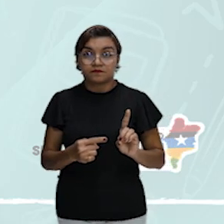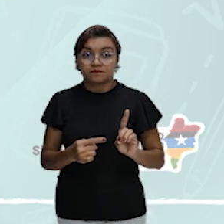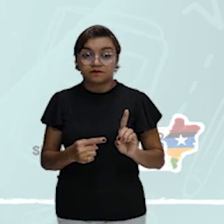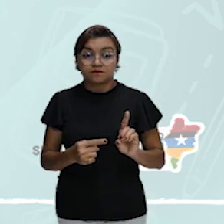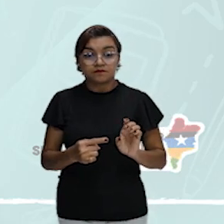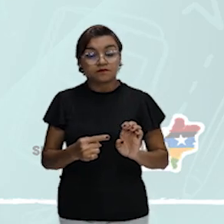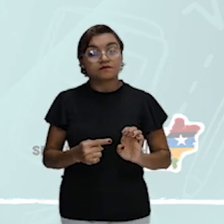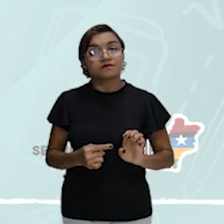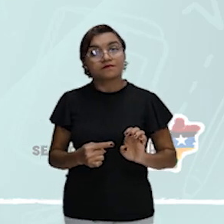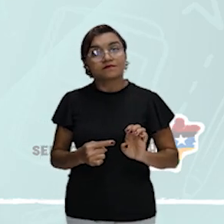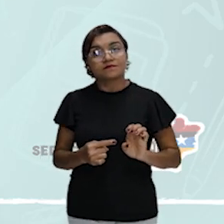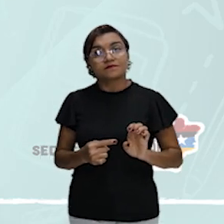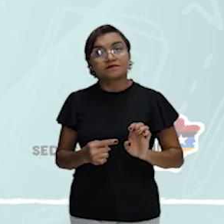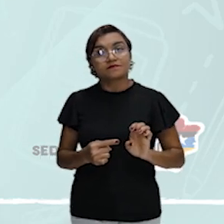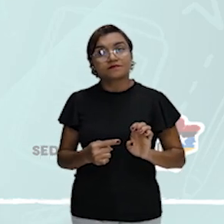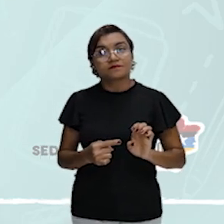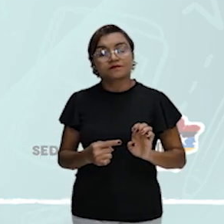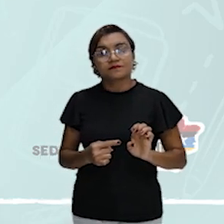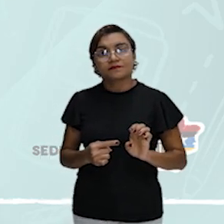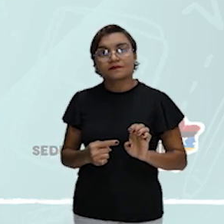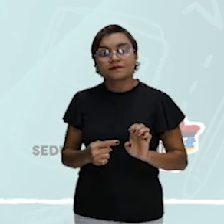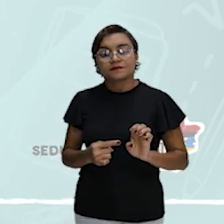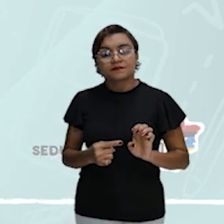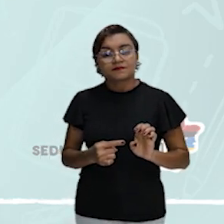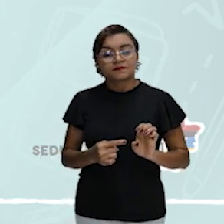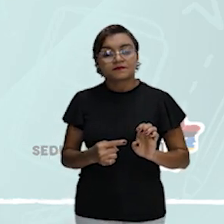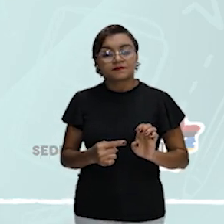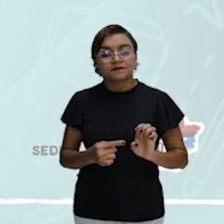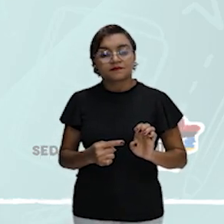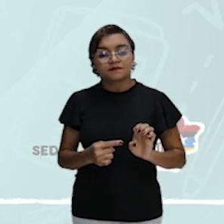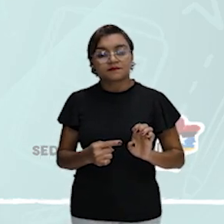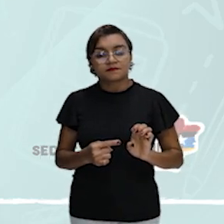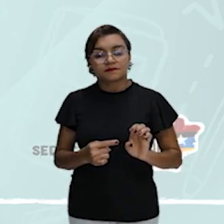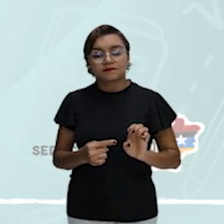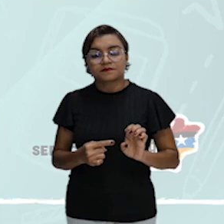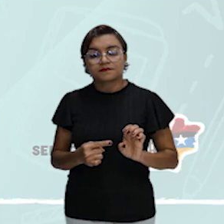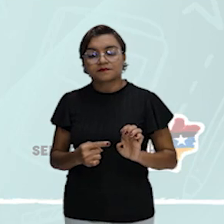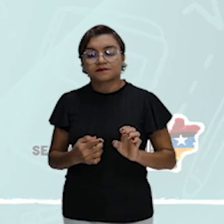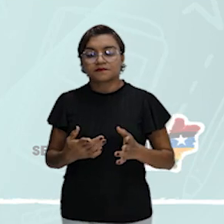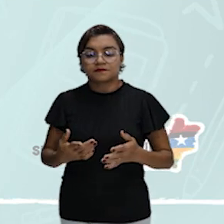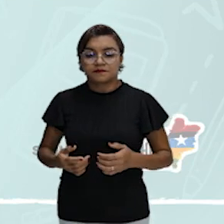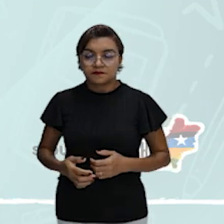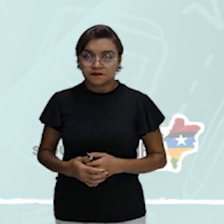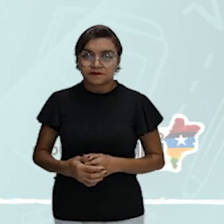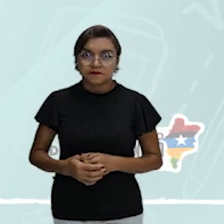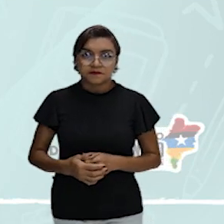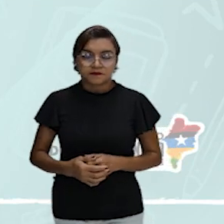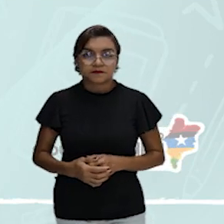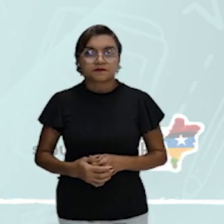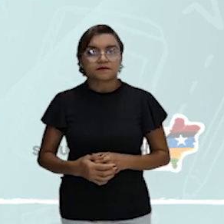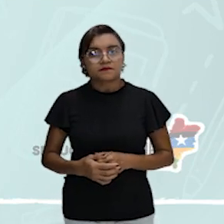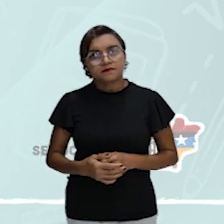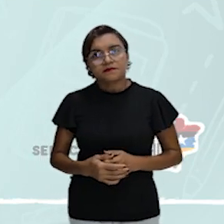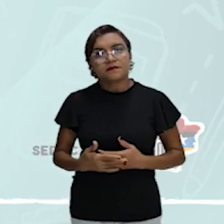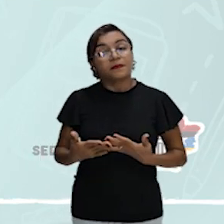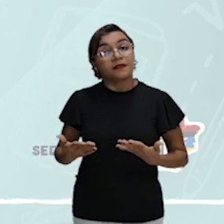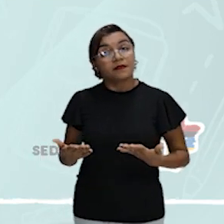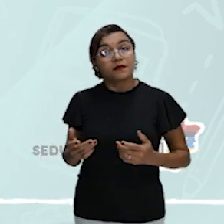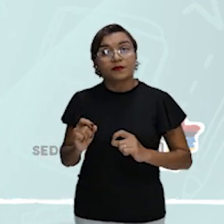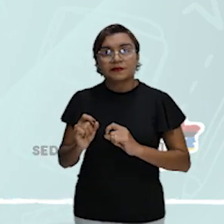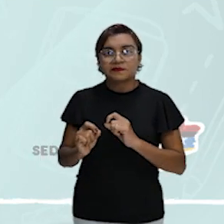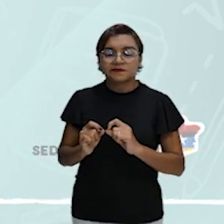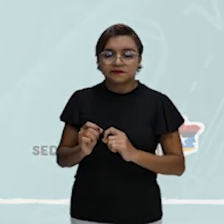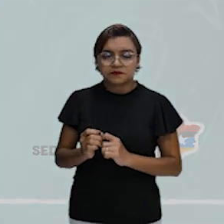dos espelhos d'água? Ou letra E, a falta de infraestrutura, a exemplo da não pavimentação de ruas? Gente,